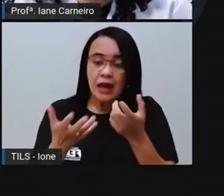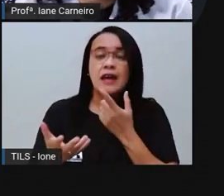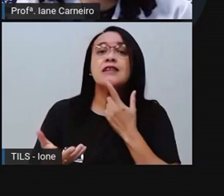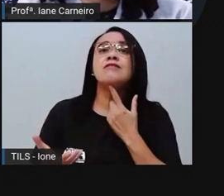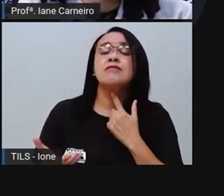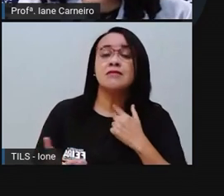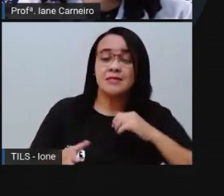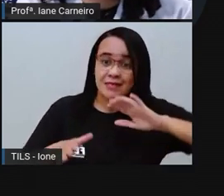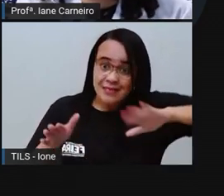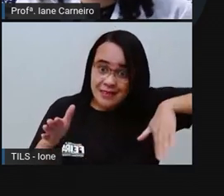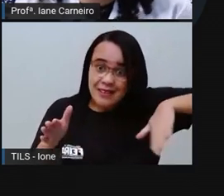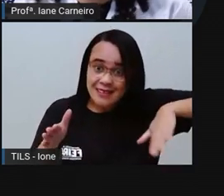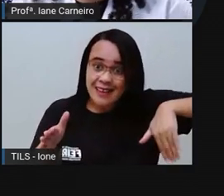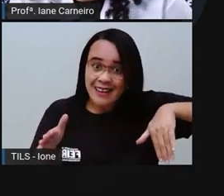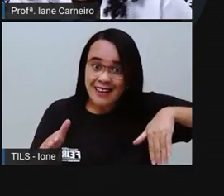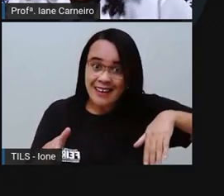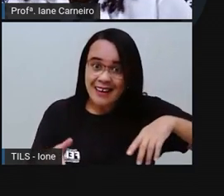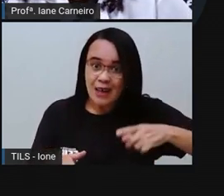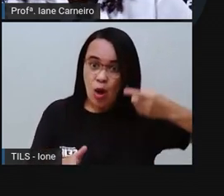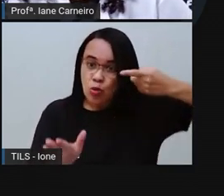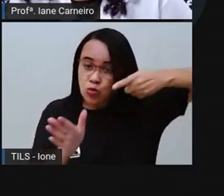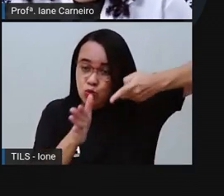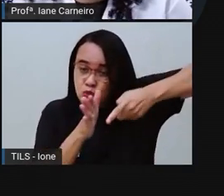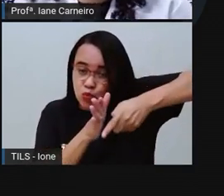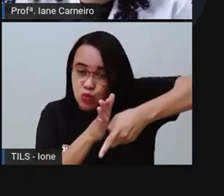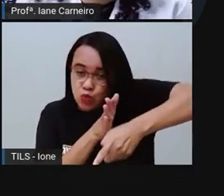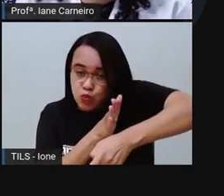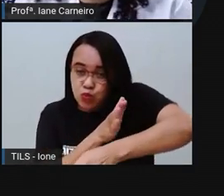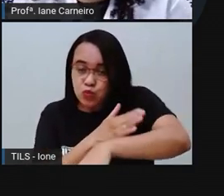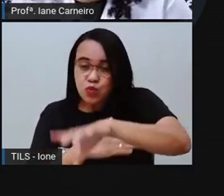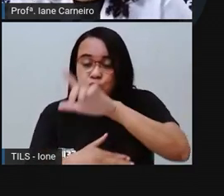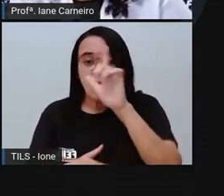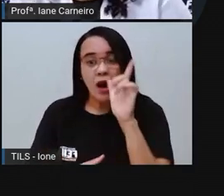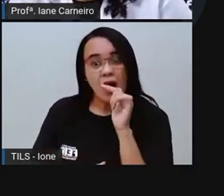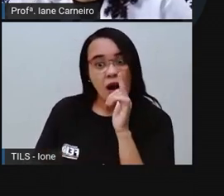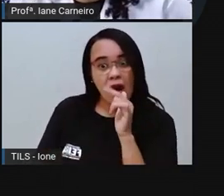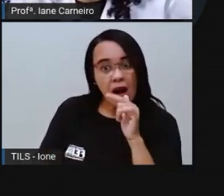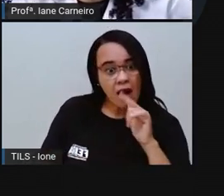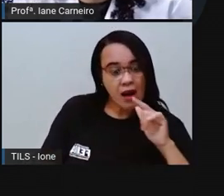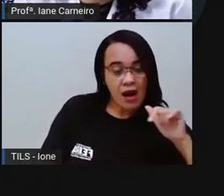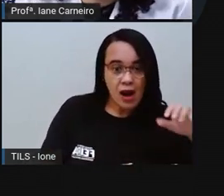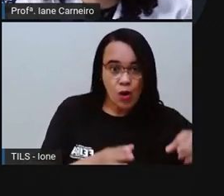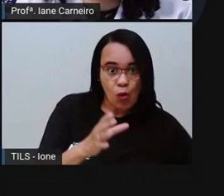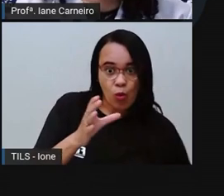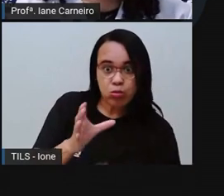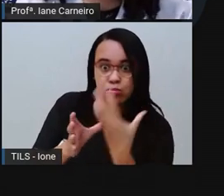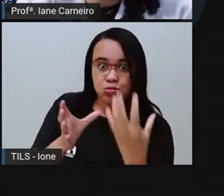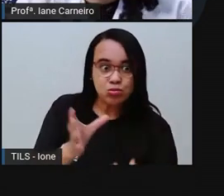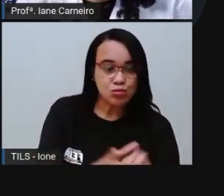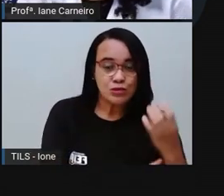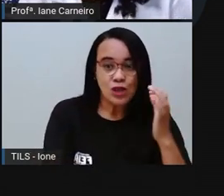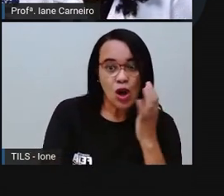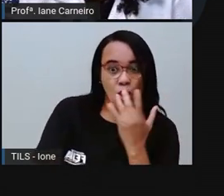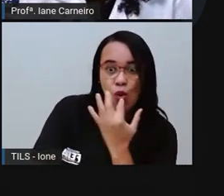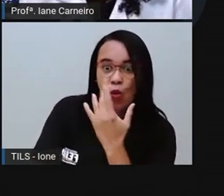de nadar? Ir lá no fundo e descobrir um outro mundo colorido?